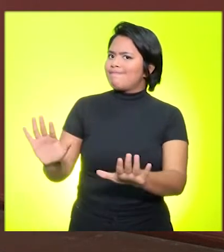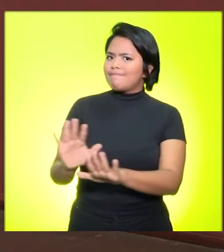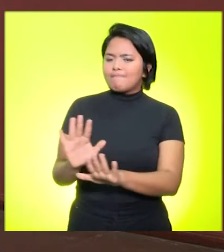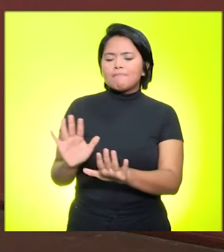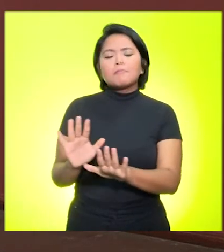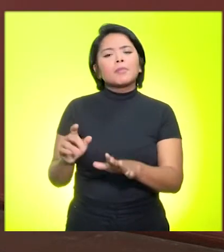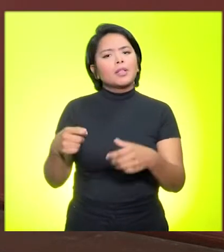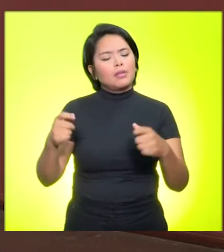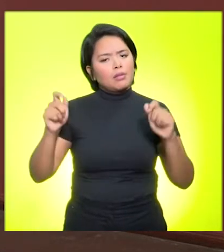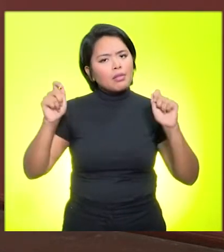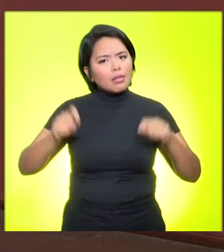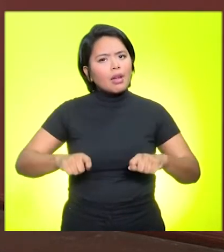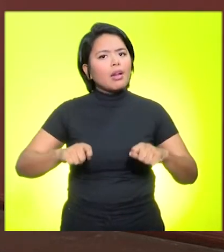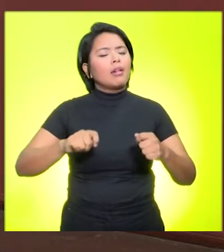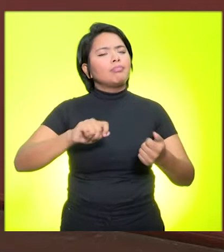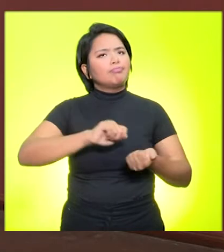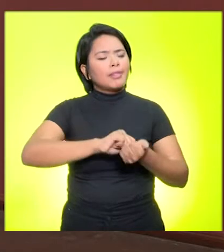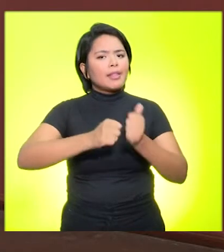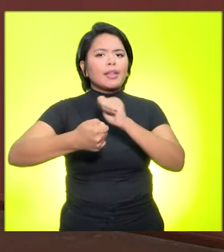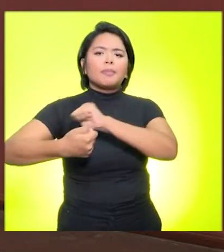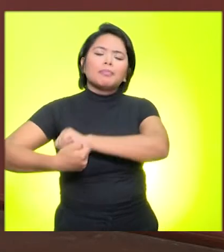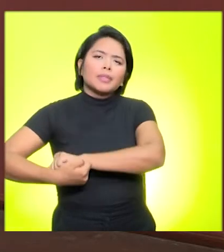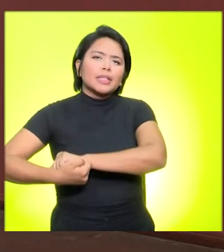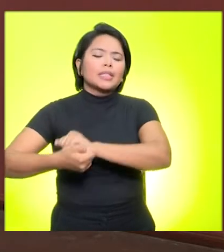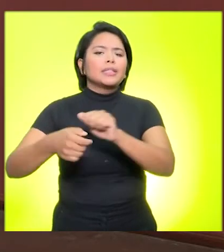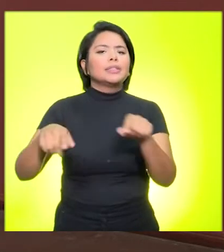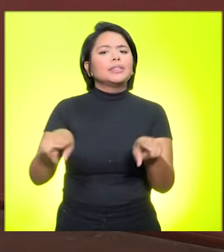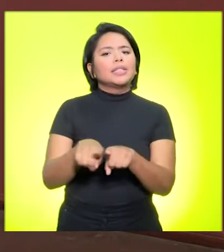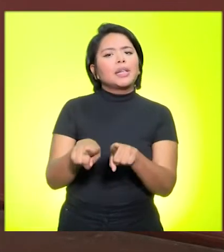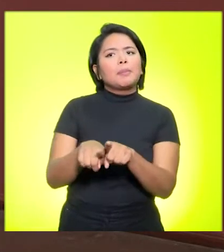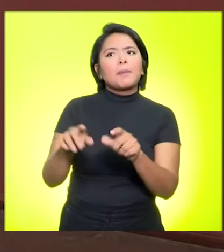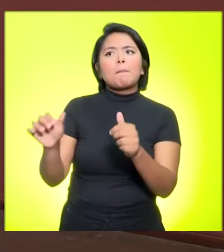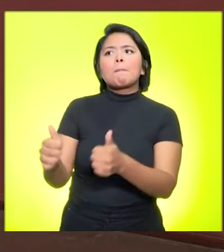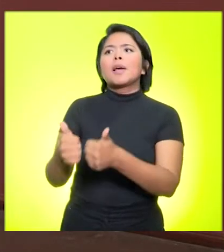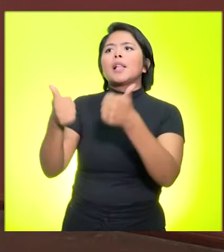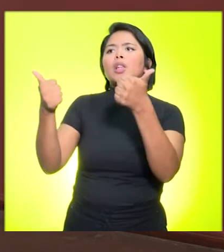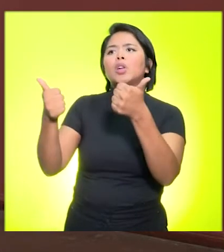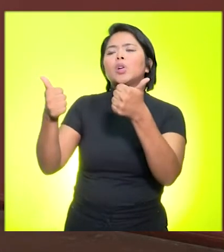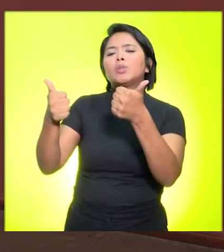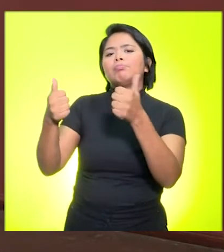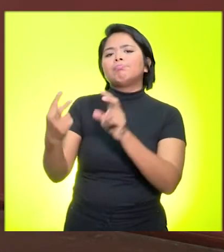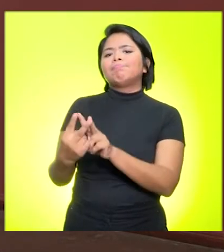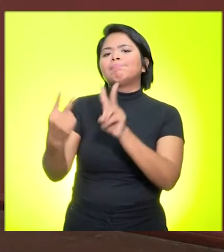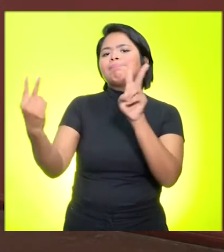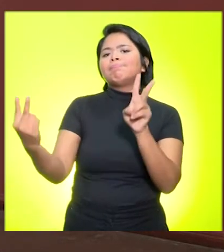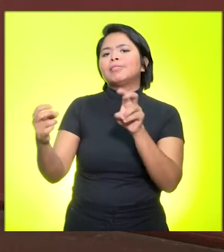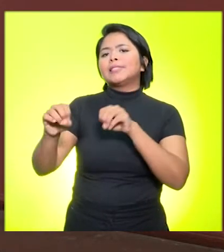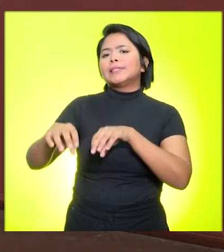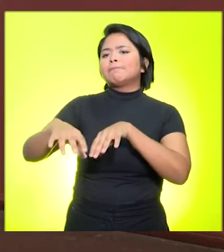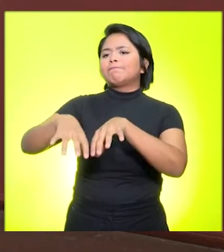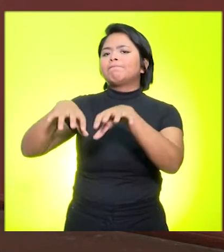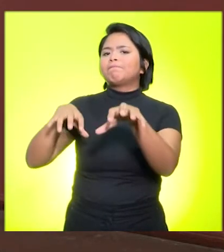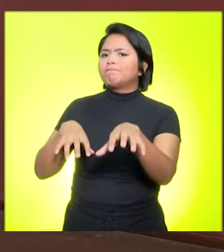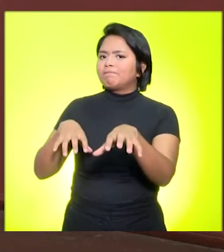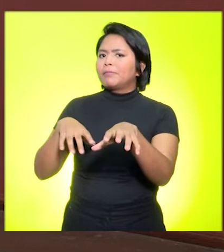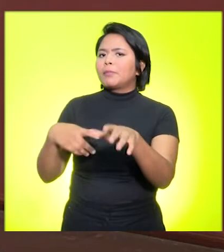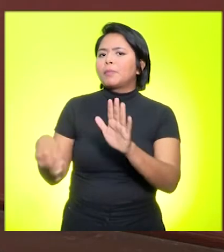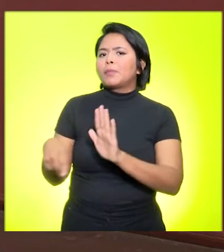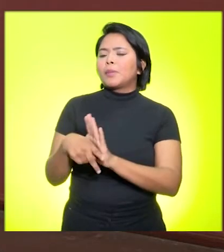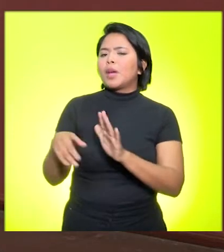podemos adaptar e melhorar essa educação à distância para a formação dos nossos